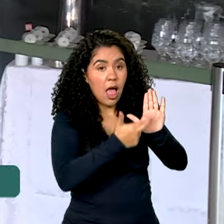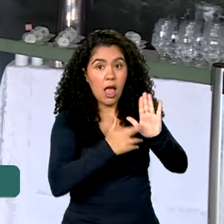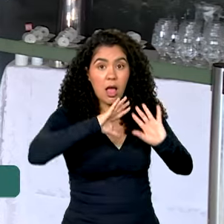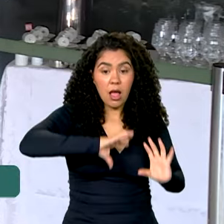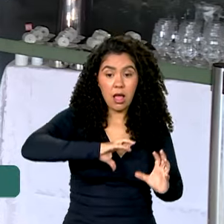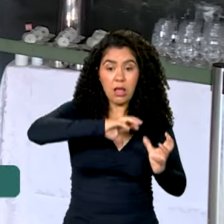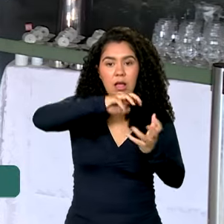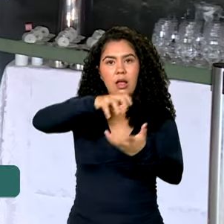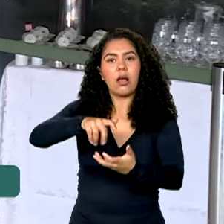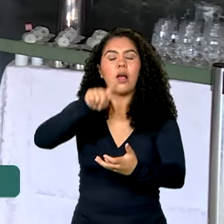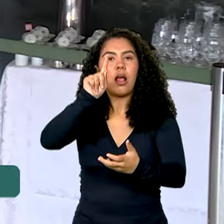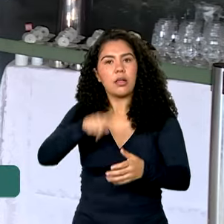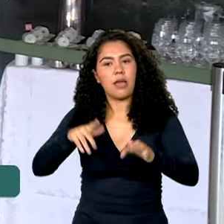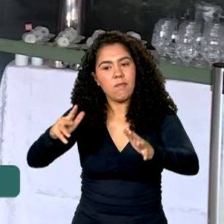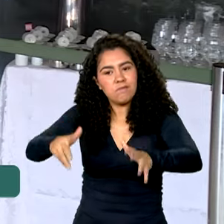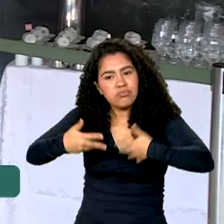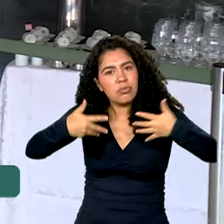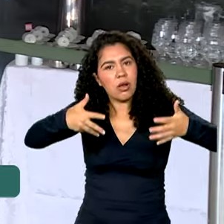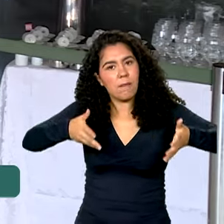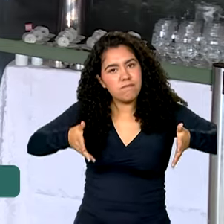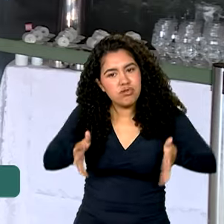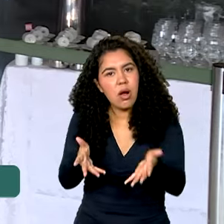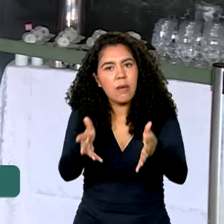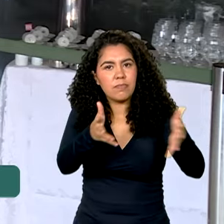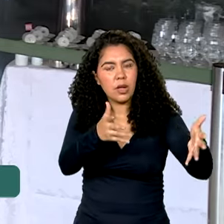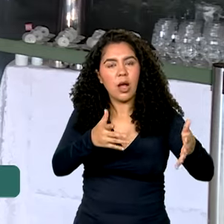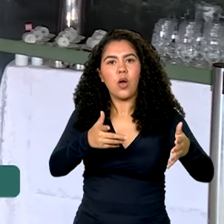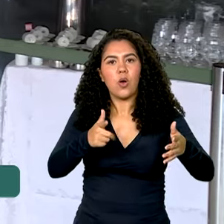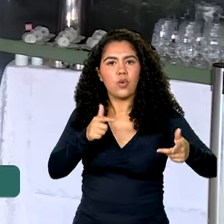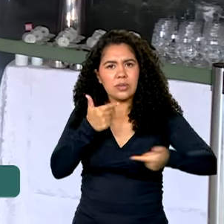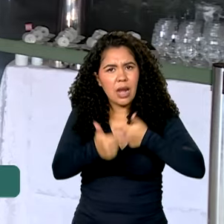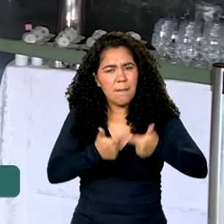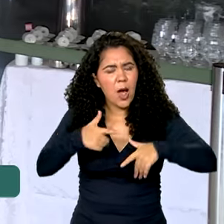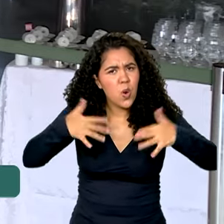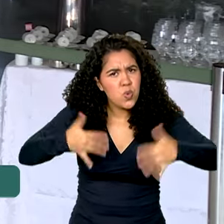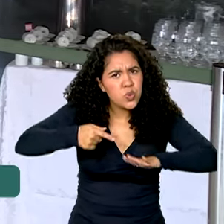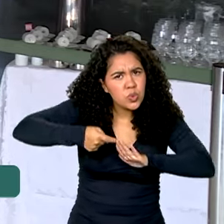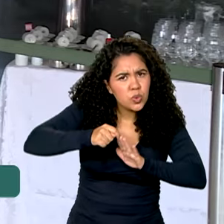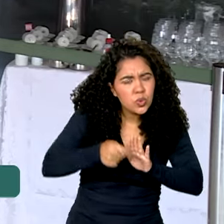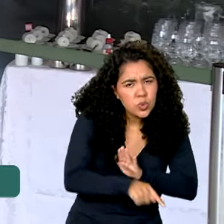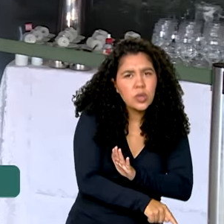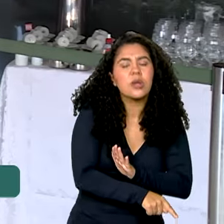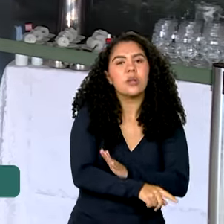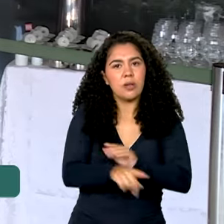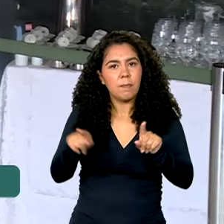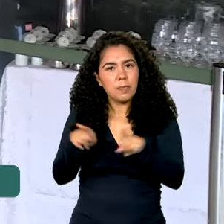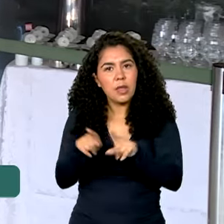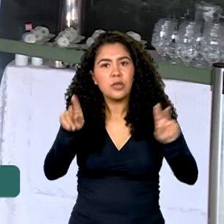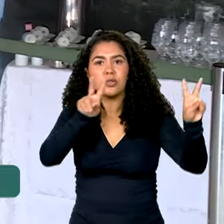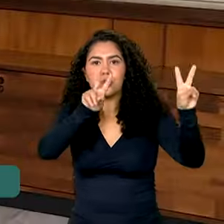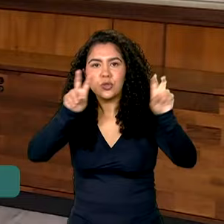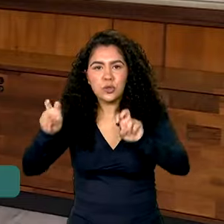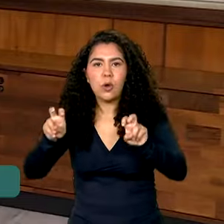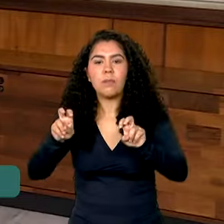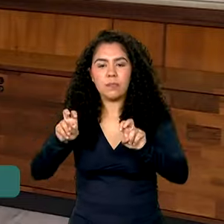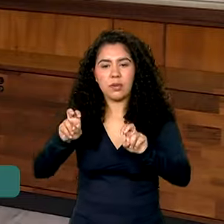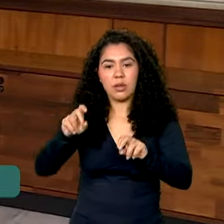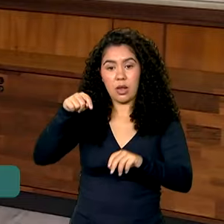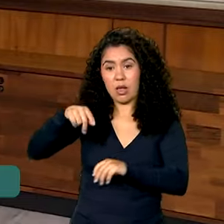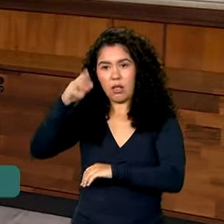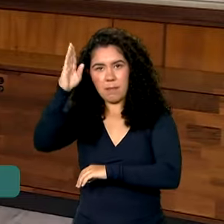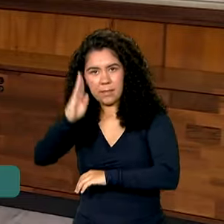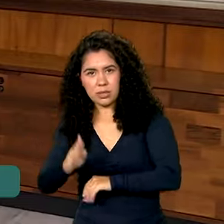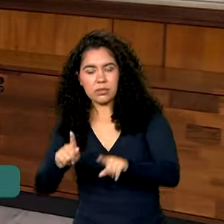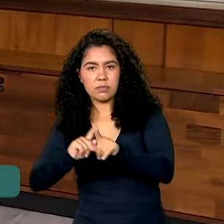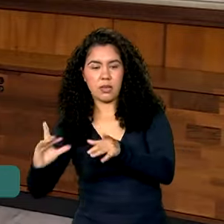motiva esse trabalho tão intenso entre a agência nuclear e o Brasil. Entre os